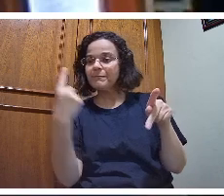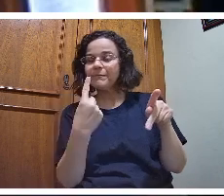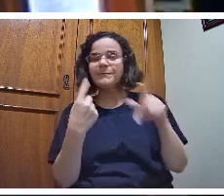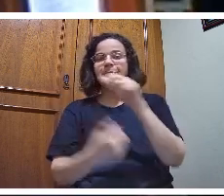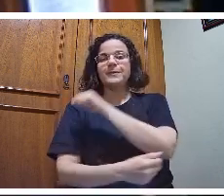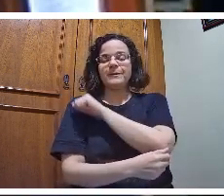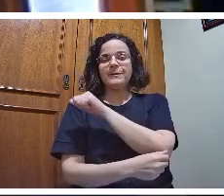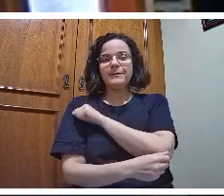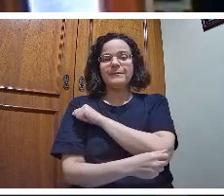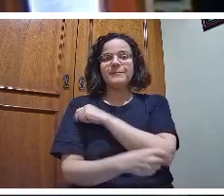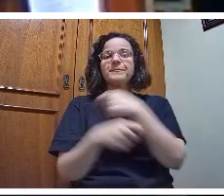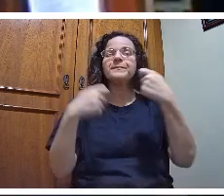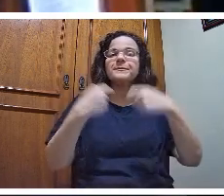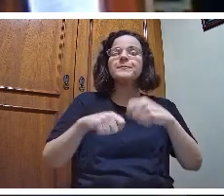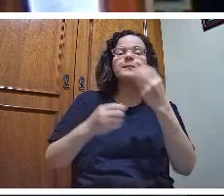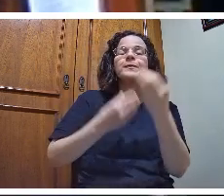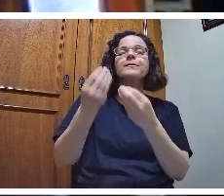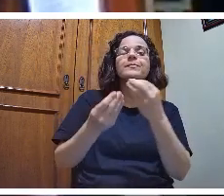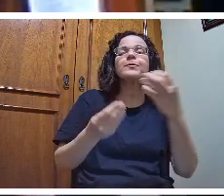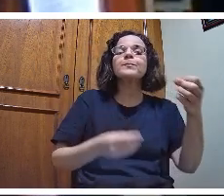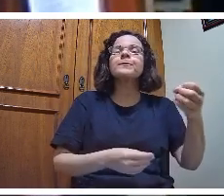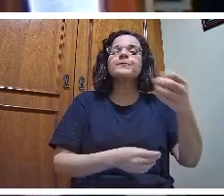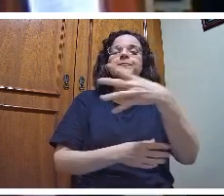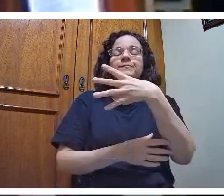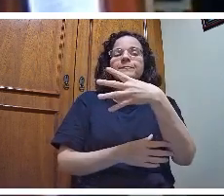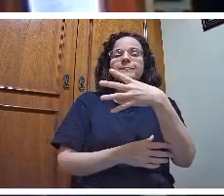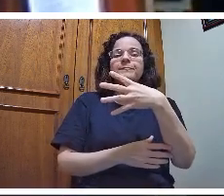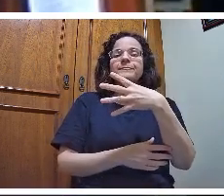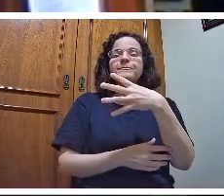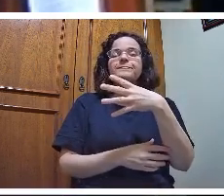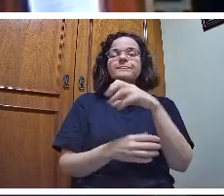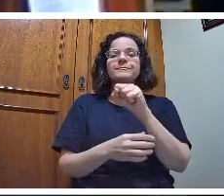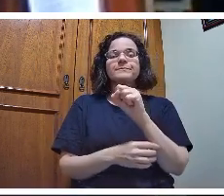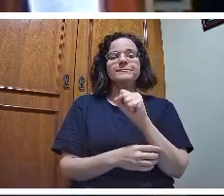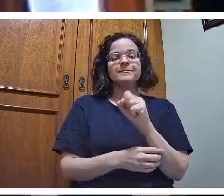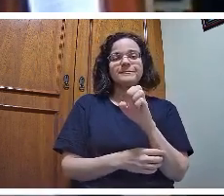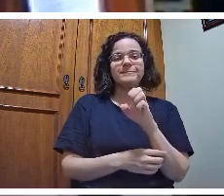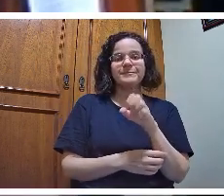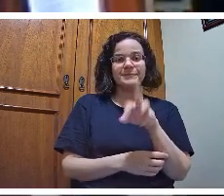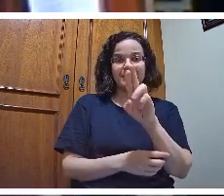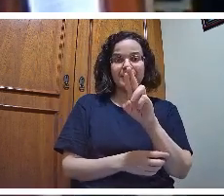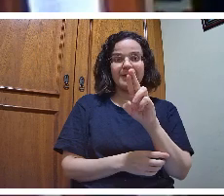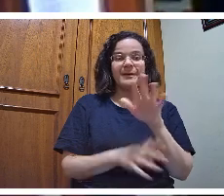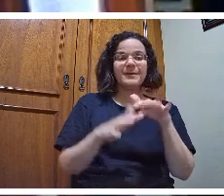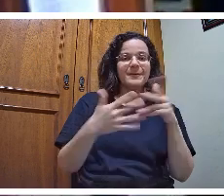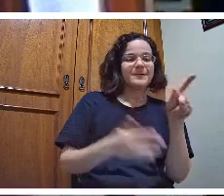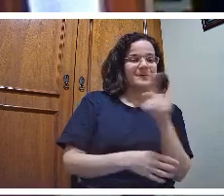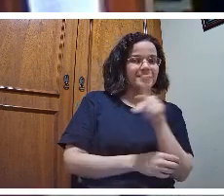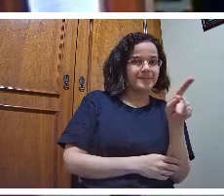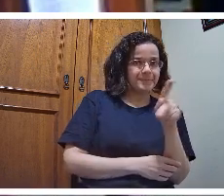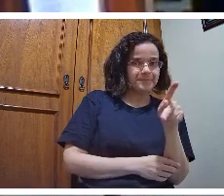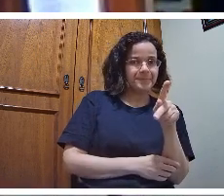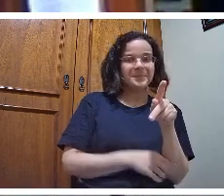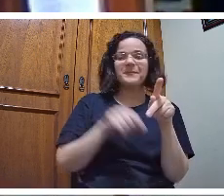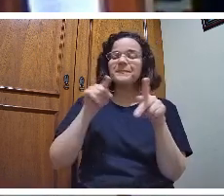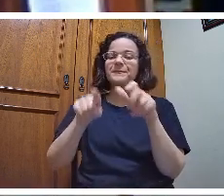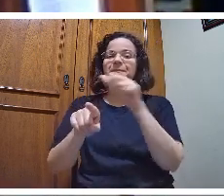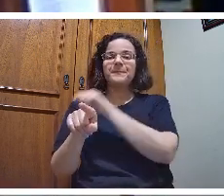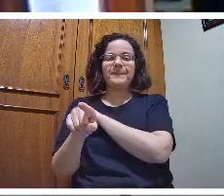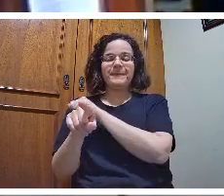enquanto professor e enquanto aluno, porque isso nos